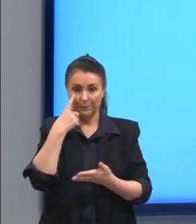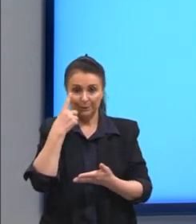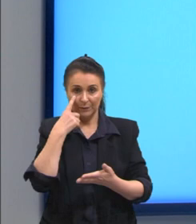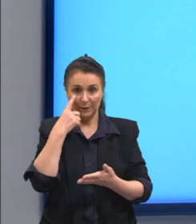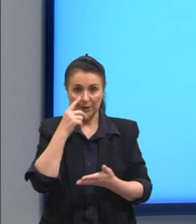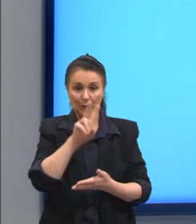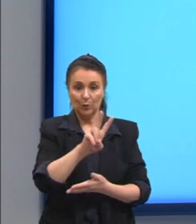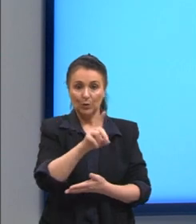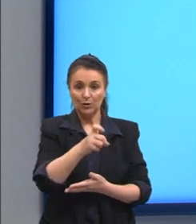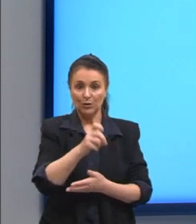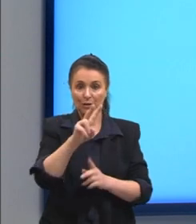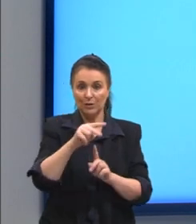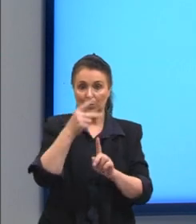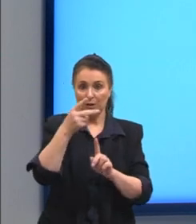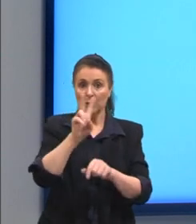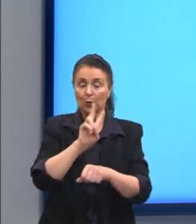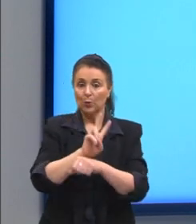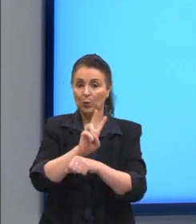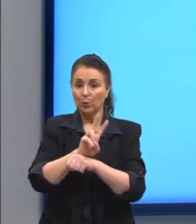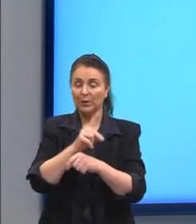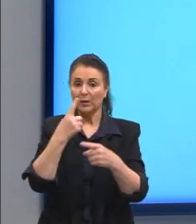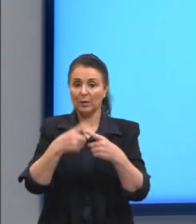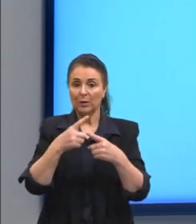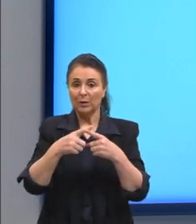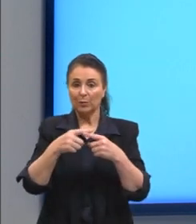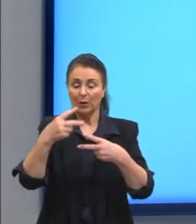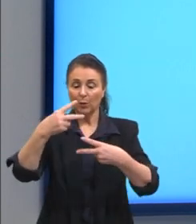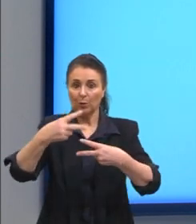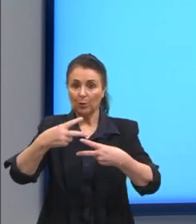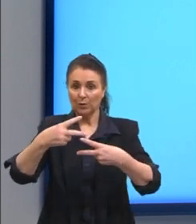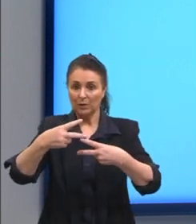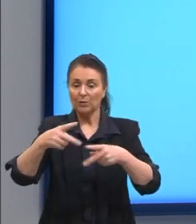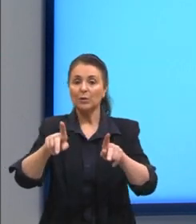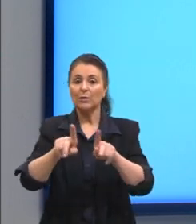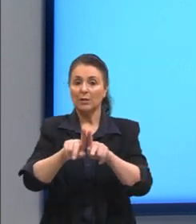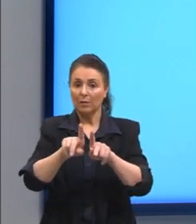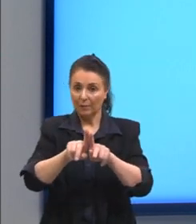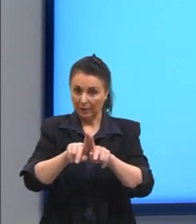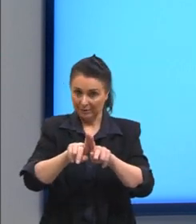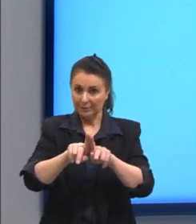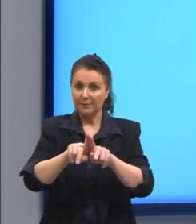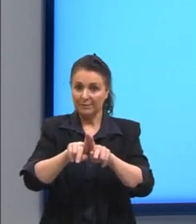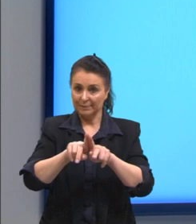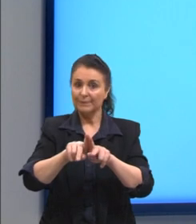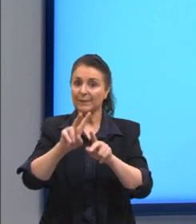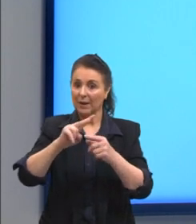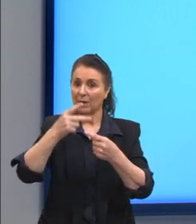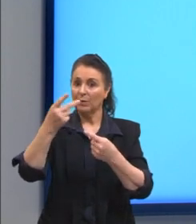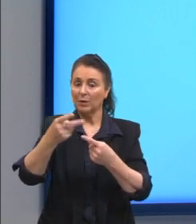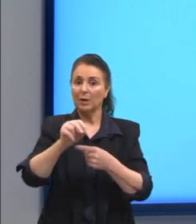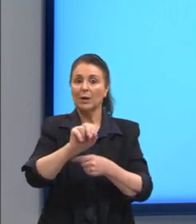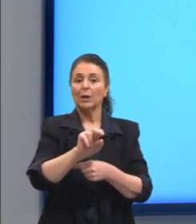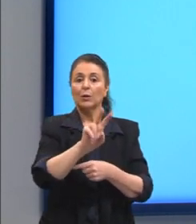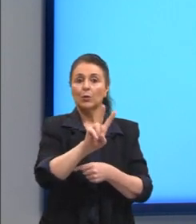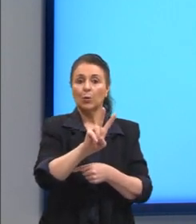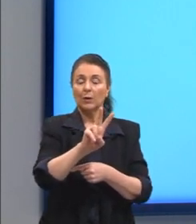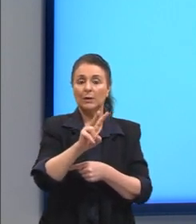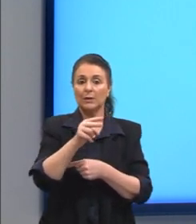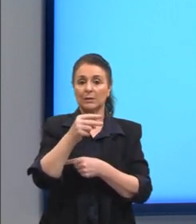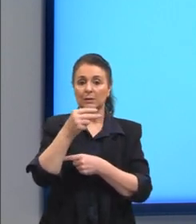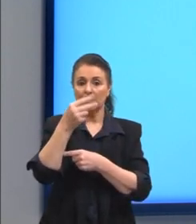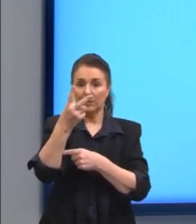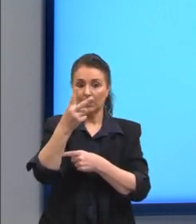2x ao quadrado cuidem bastante porque o coeficiente também é elevado ao quadrado então 2 ao quadrado